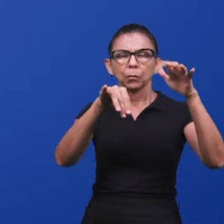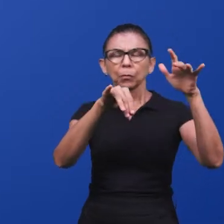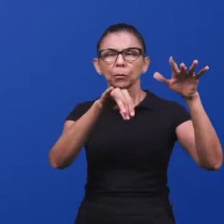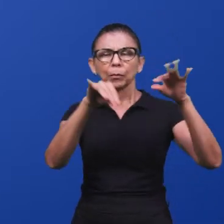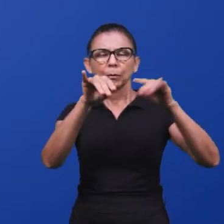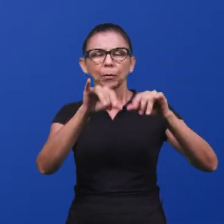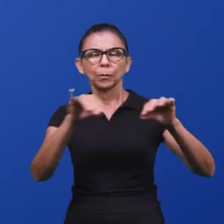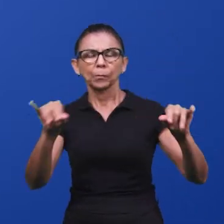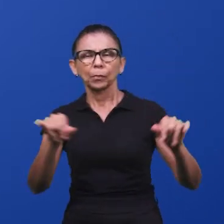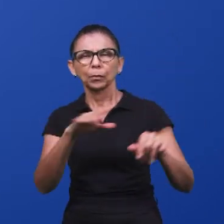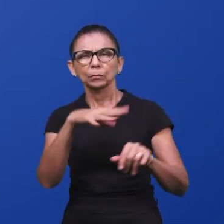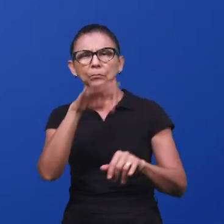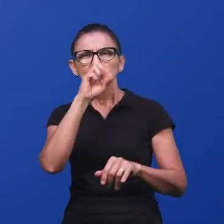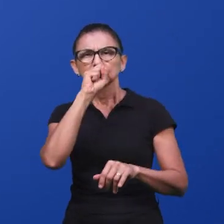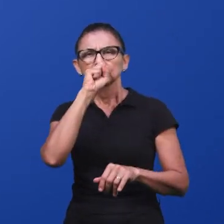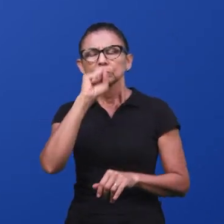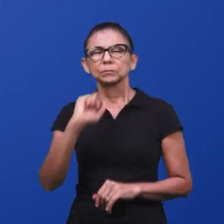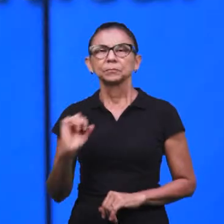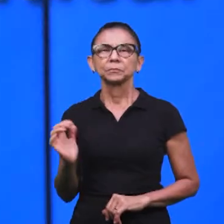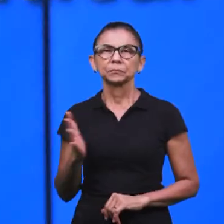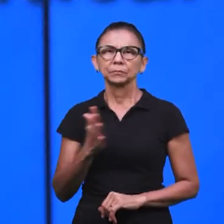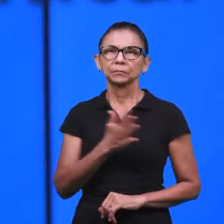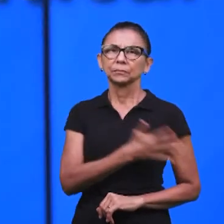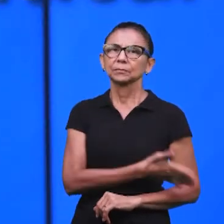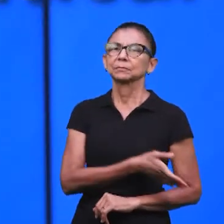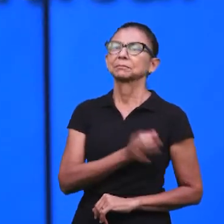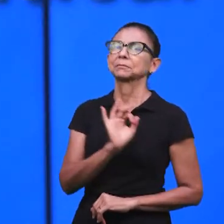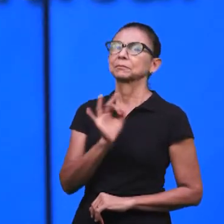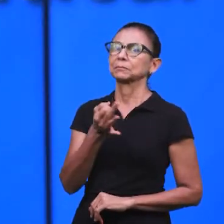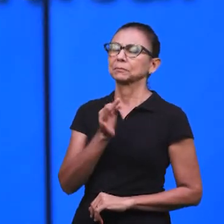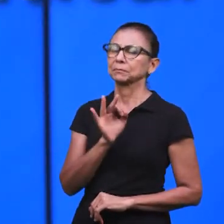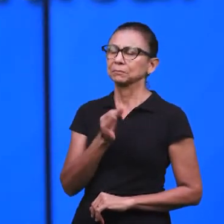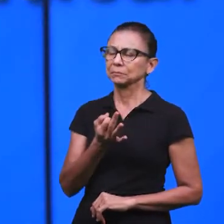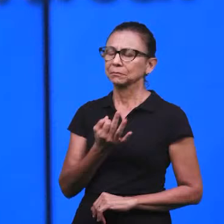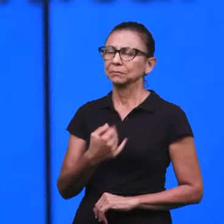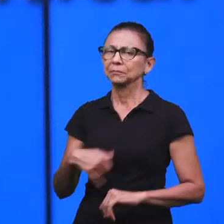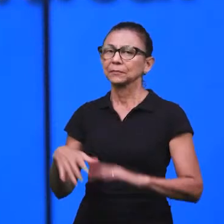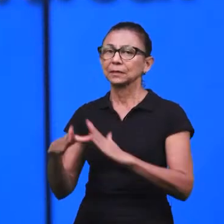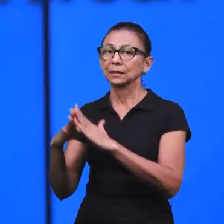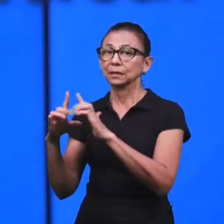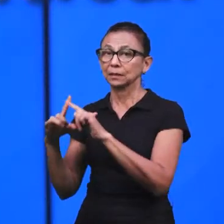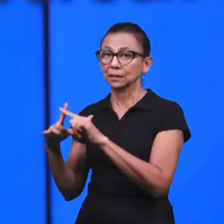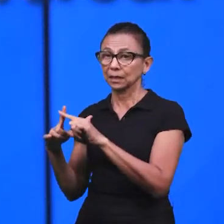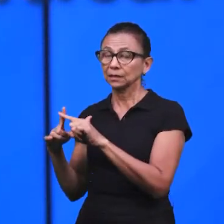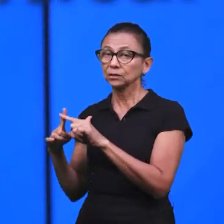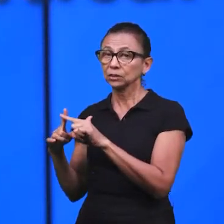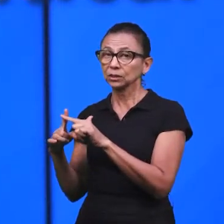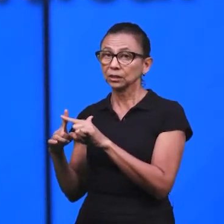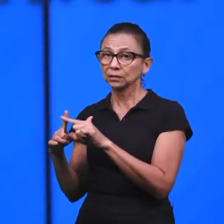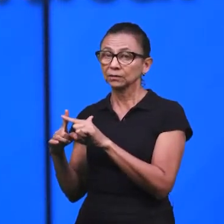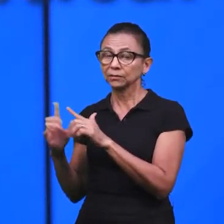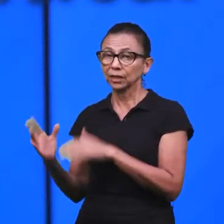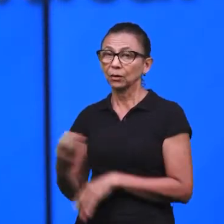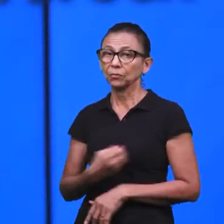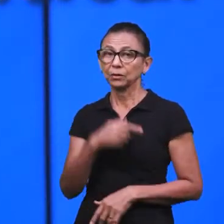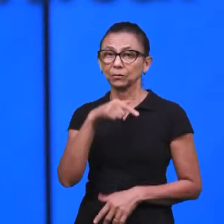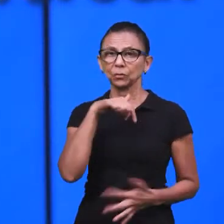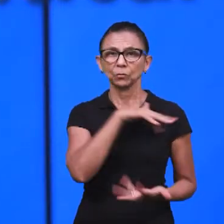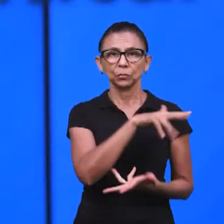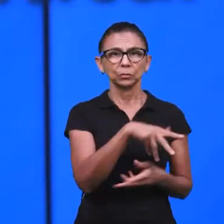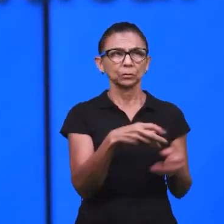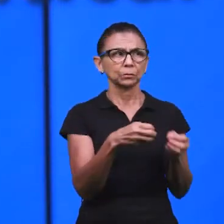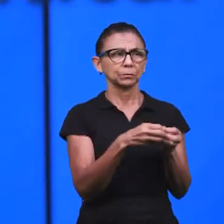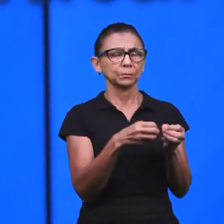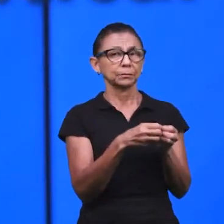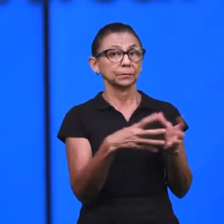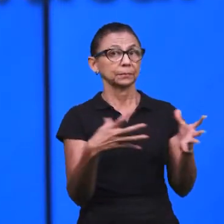pós-aromáticos. A paz do Senhor Jesus. O Emerson é exatamente isso mesmo. A igreja vive do milagre no deserto deste mundo.